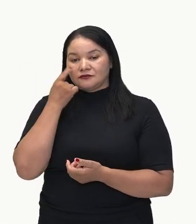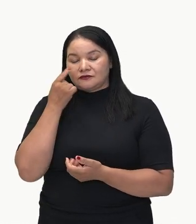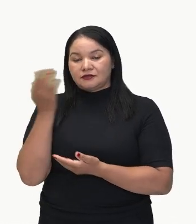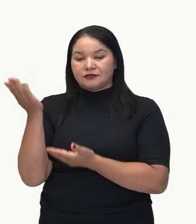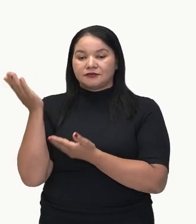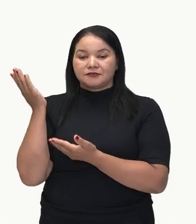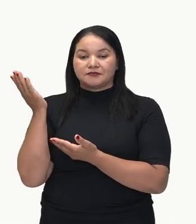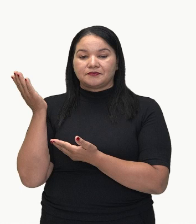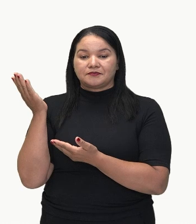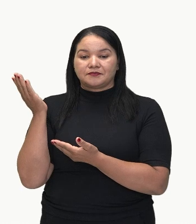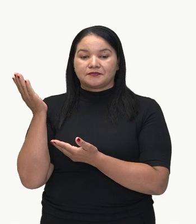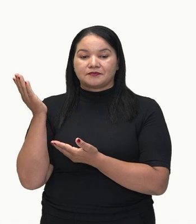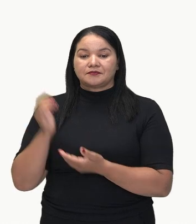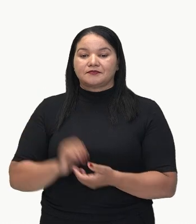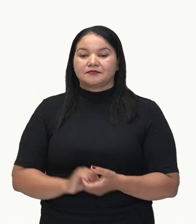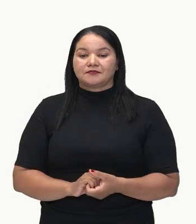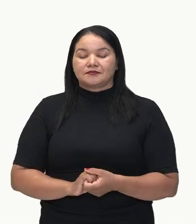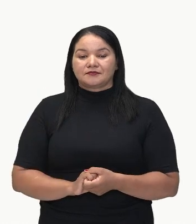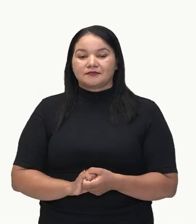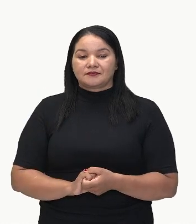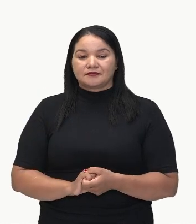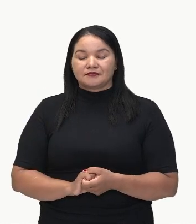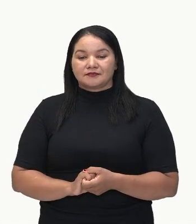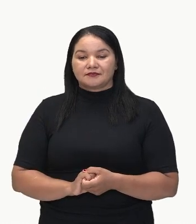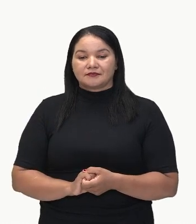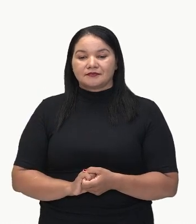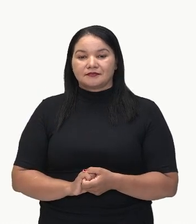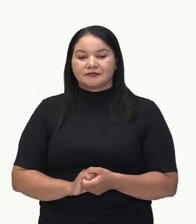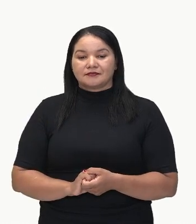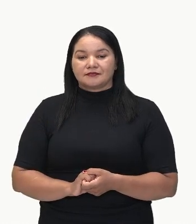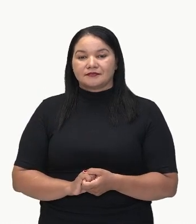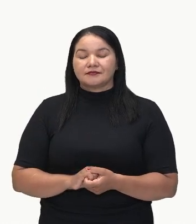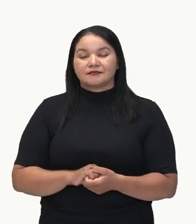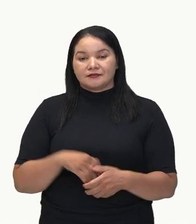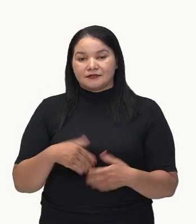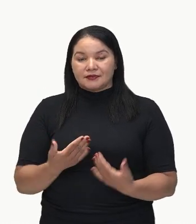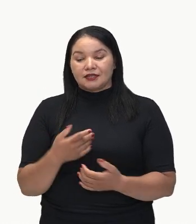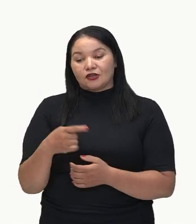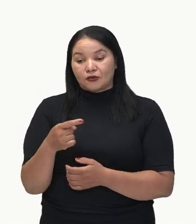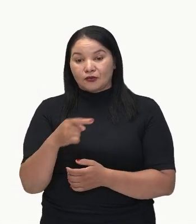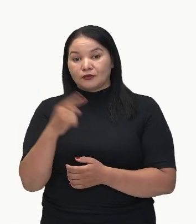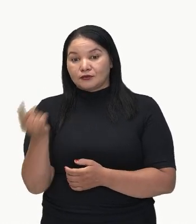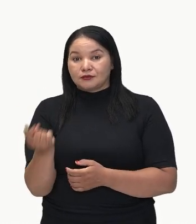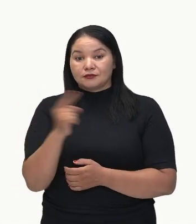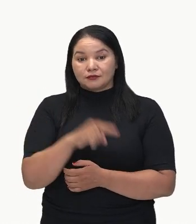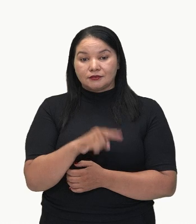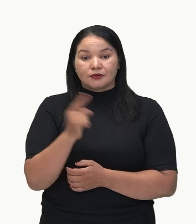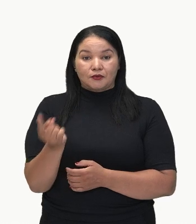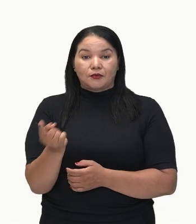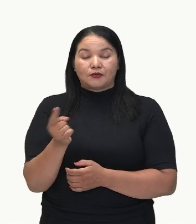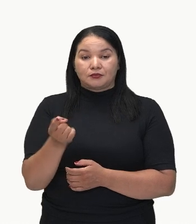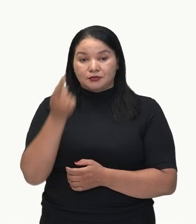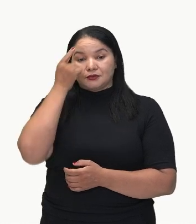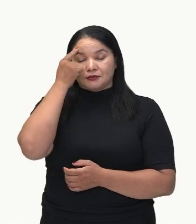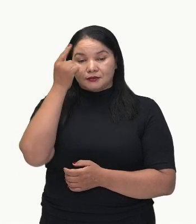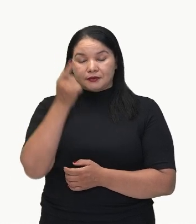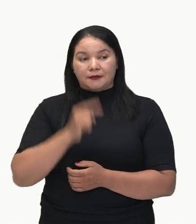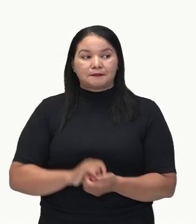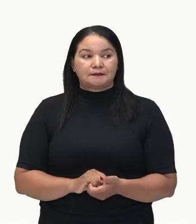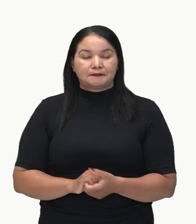Já, já. Ora, ora. Vamos indicar alternância de ideias, alternâncias. Muito bem.